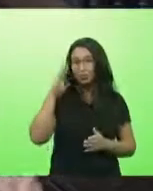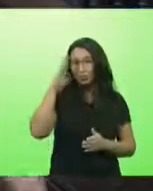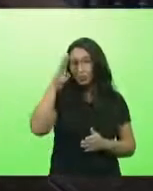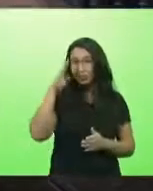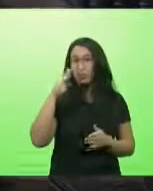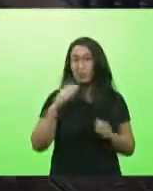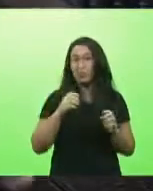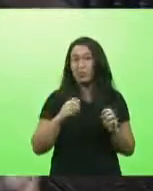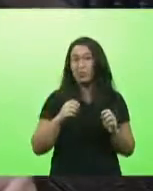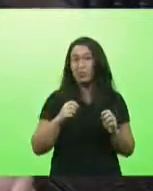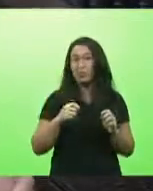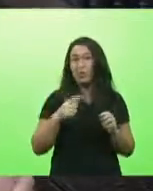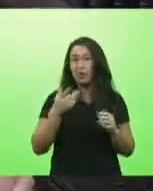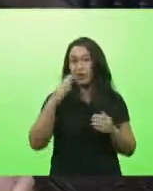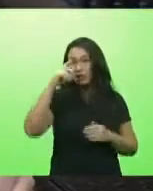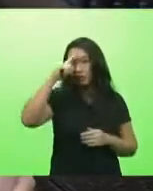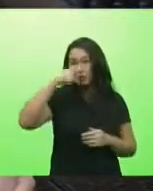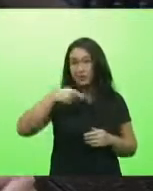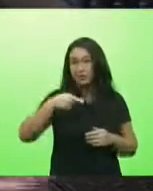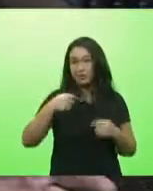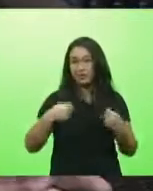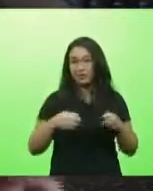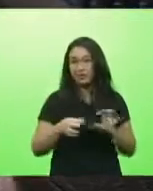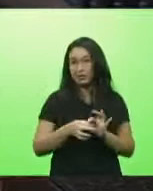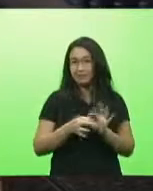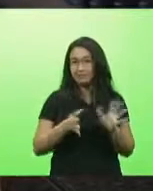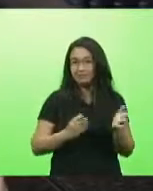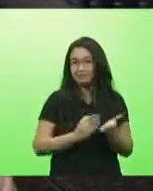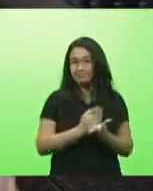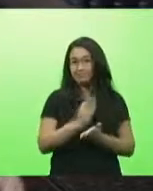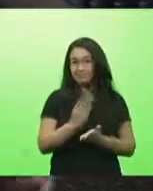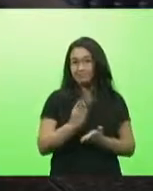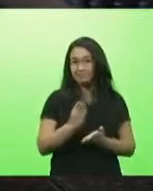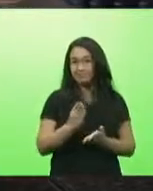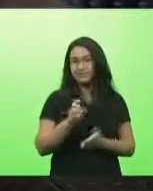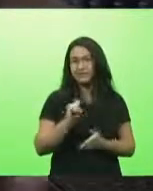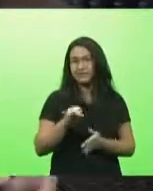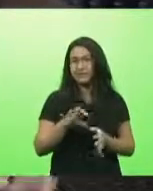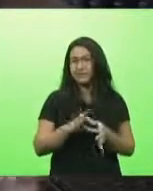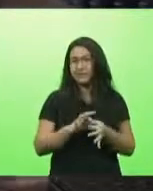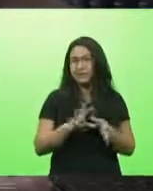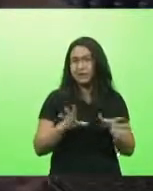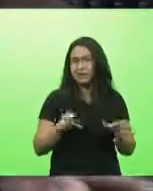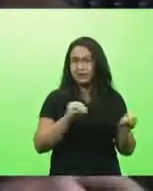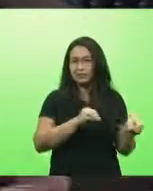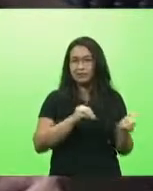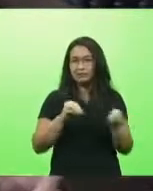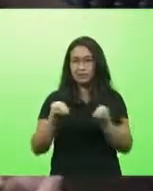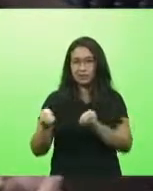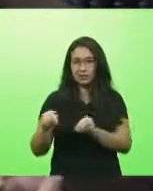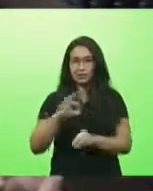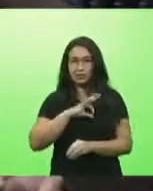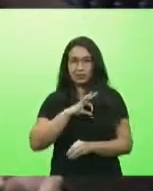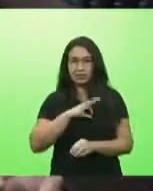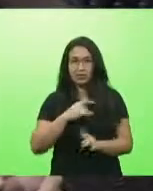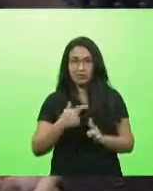o comandante de batalhão o comandante da região tem que autorizar e se o cara autorizou a dispensa da transferência do policial o problema é dele